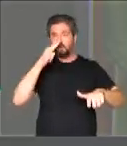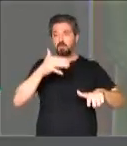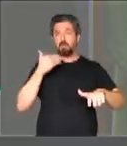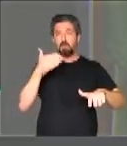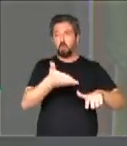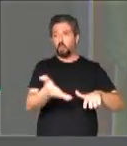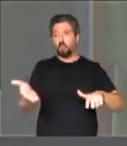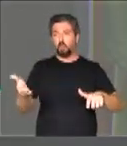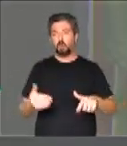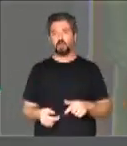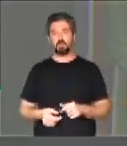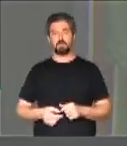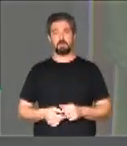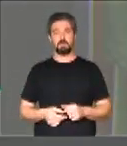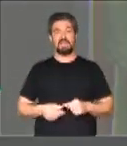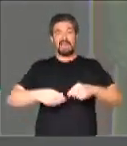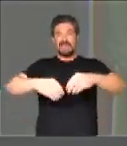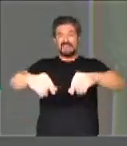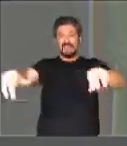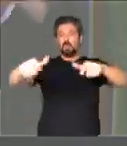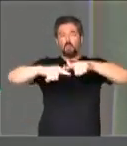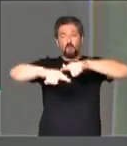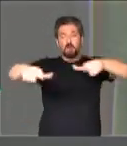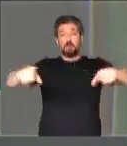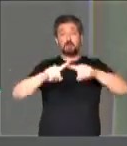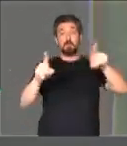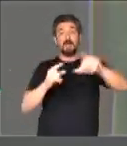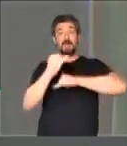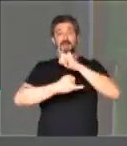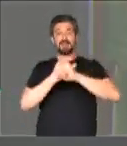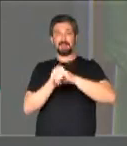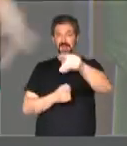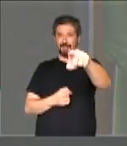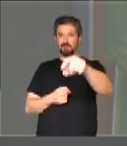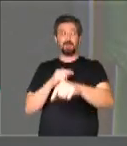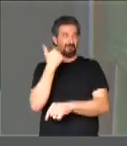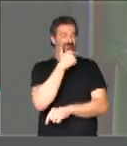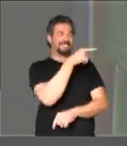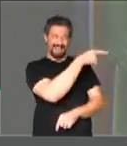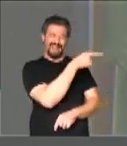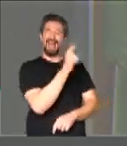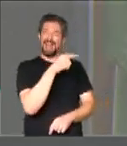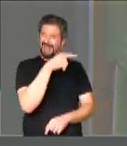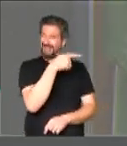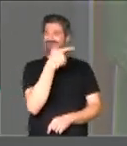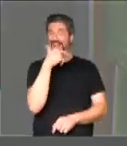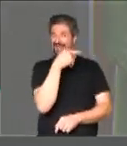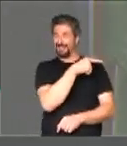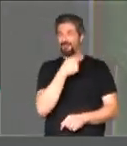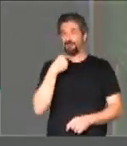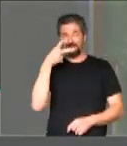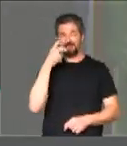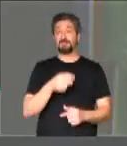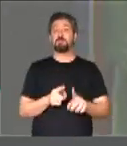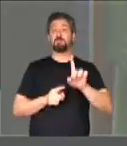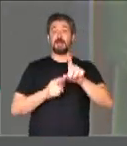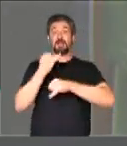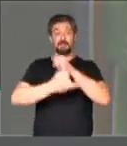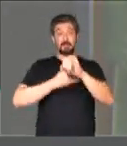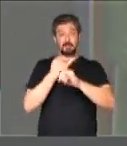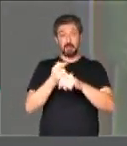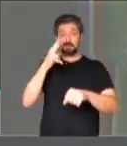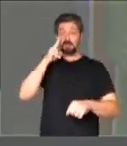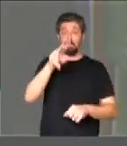É gritar no deserto. Mas o povo da internet, aí, seu presidente, foi dar risada, né? Mas o povo da